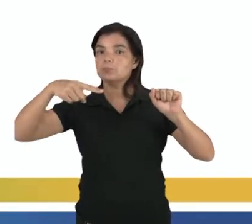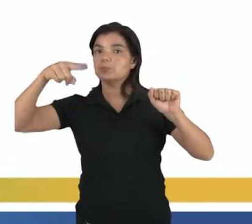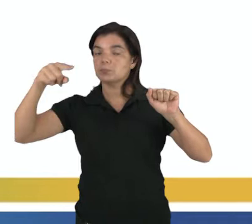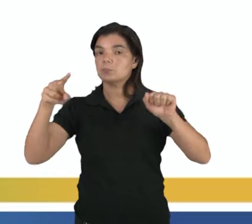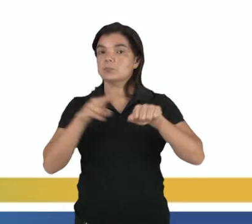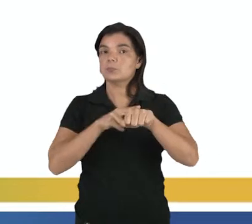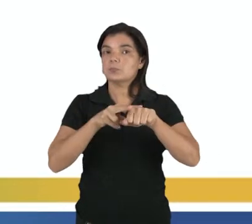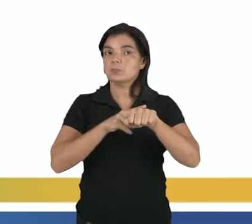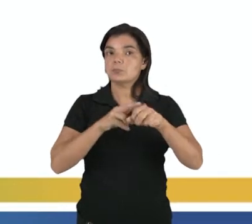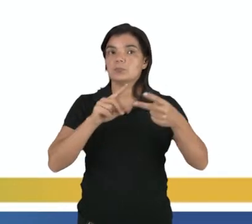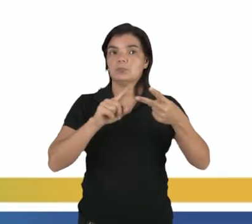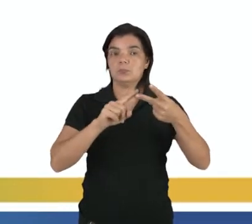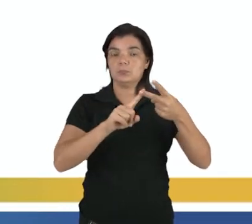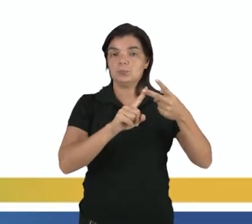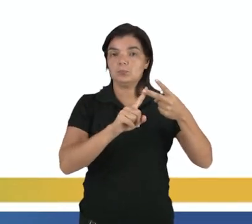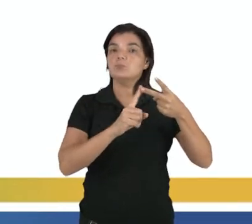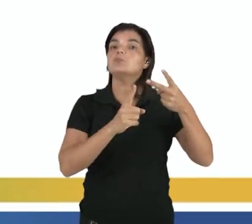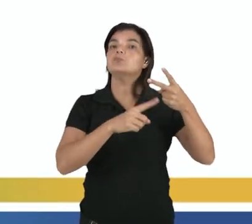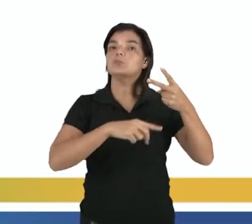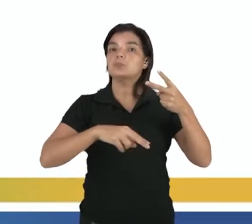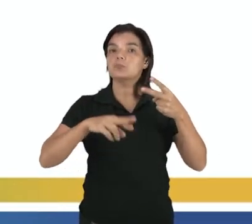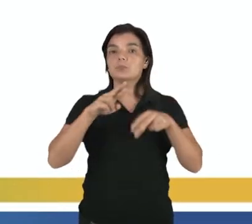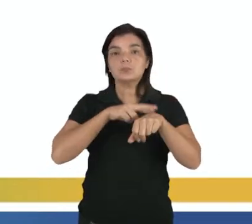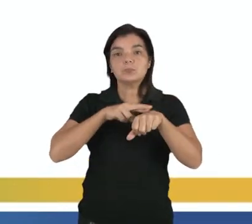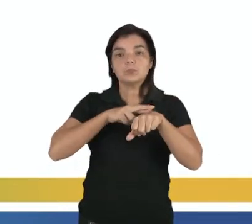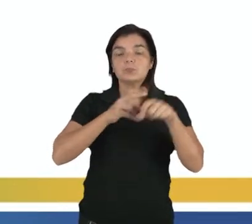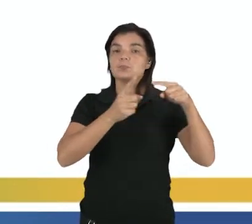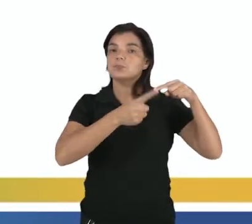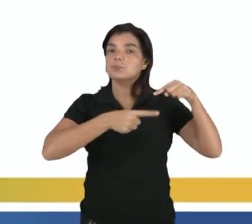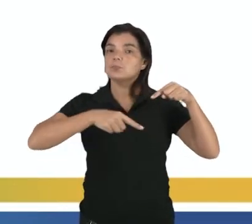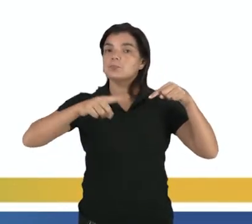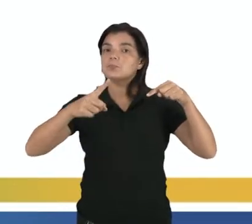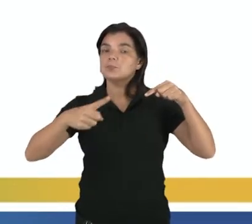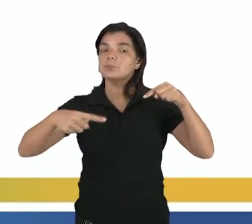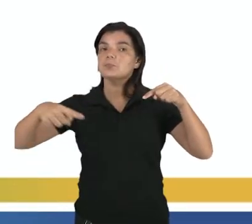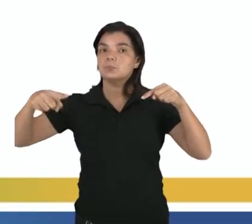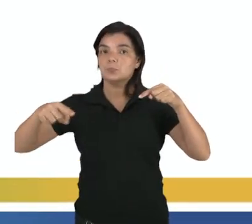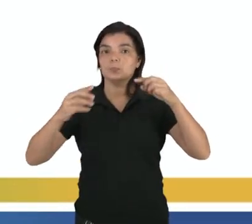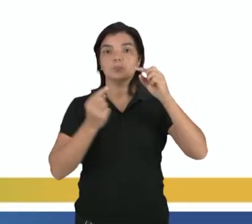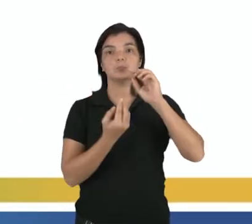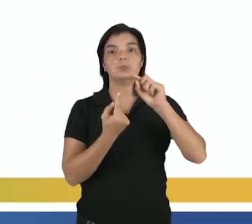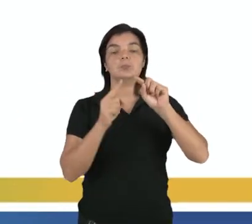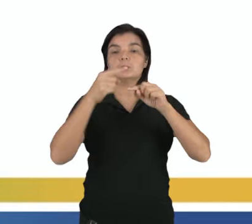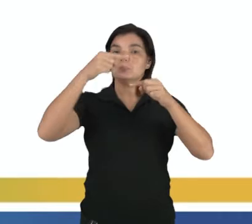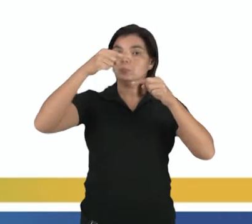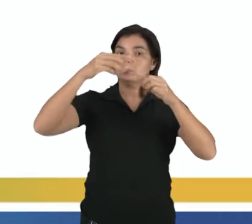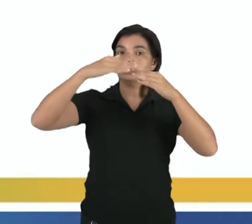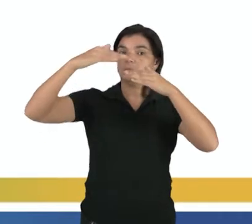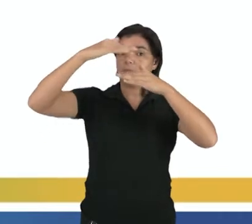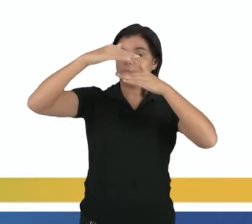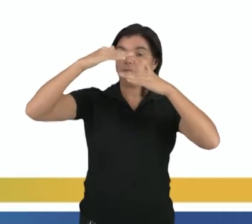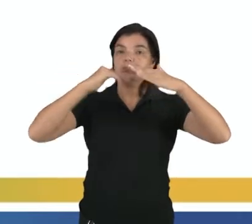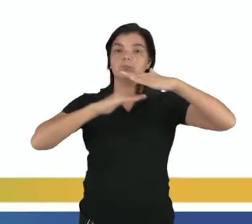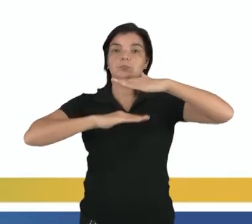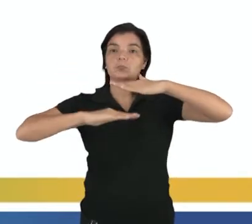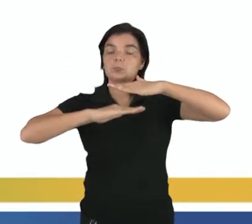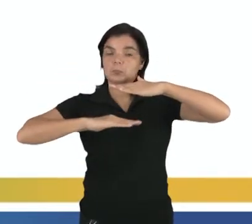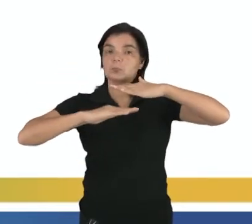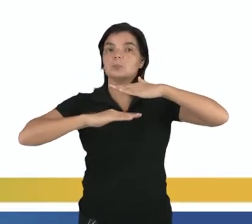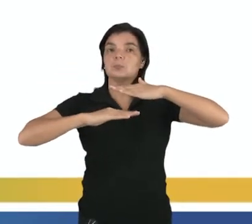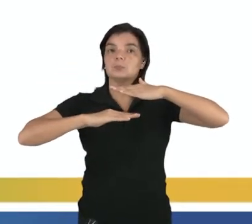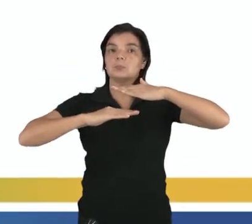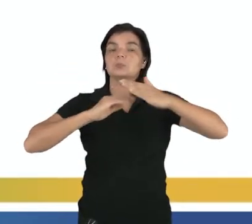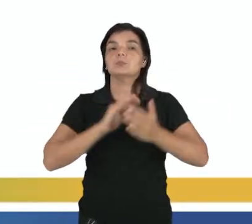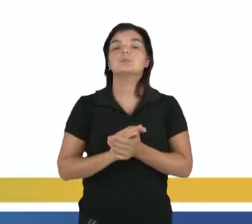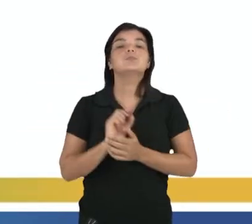ok, e tem essa onda de baixo aqui também, ó. Como uma está pra cima, né, a fase dela está pra cima e a outra está pra baixo,